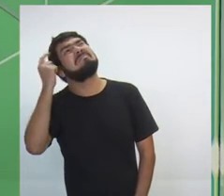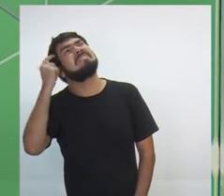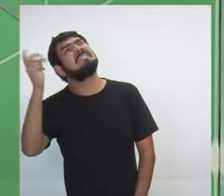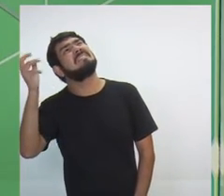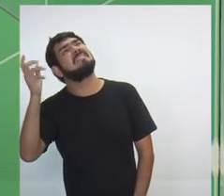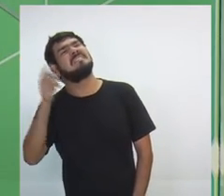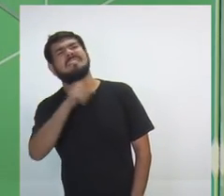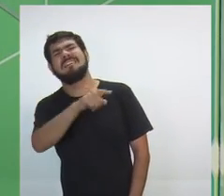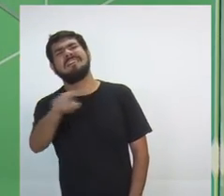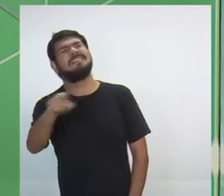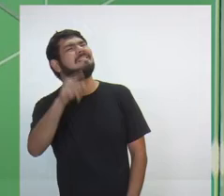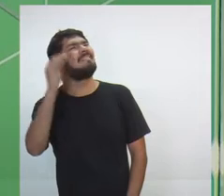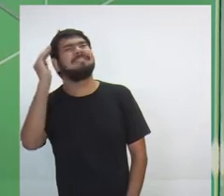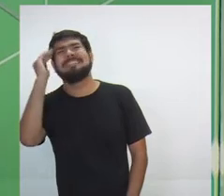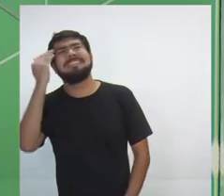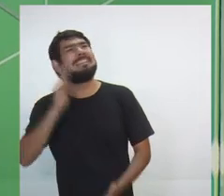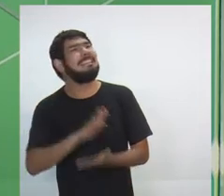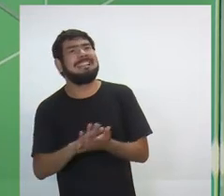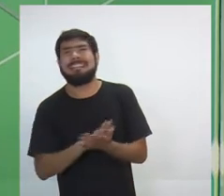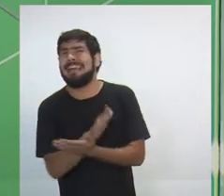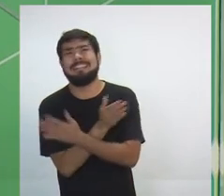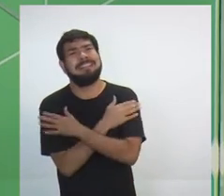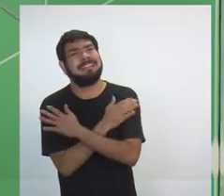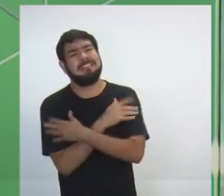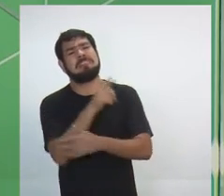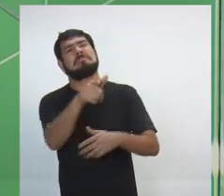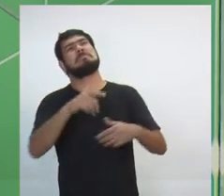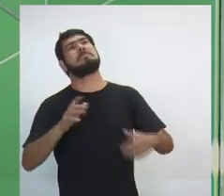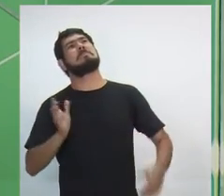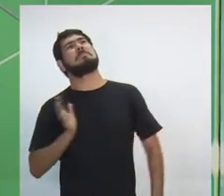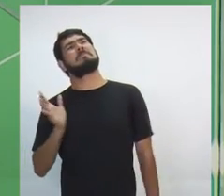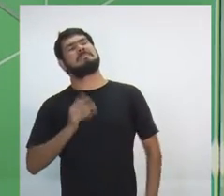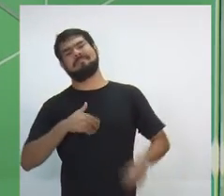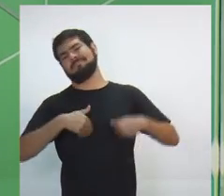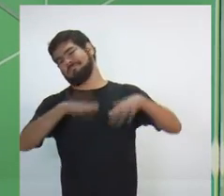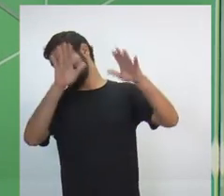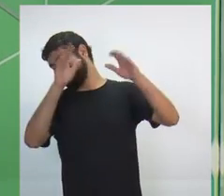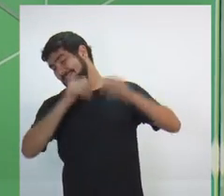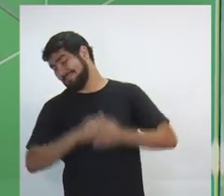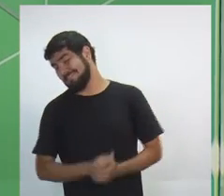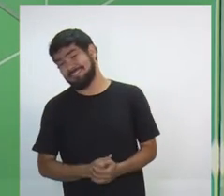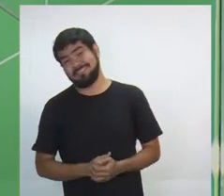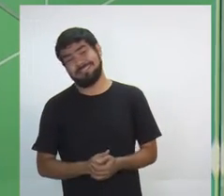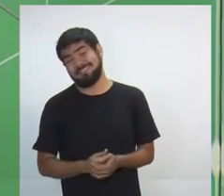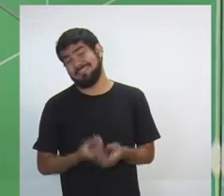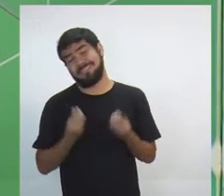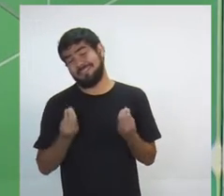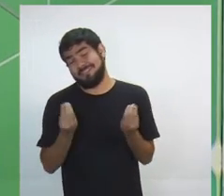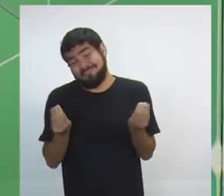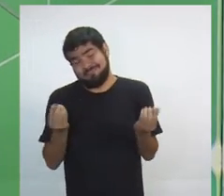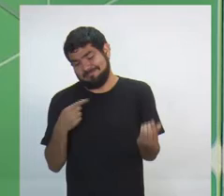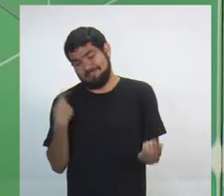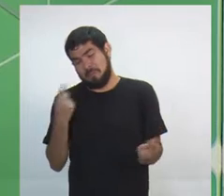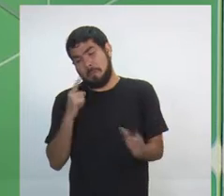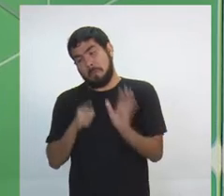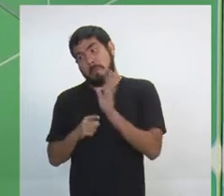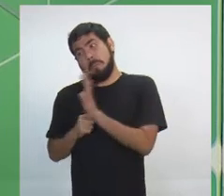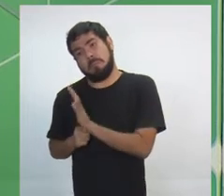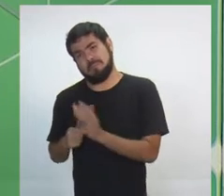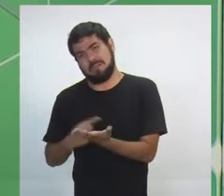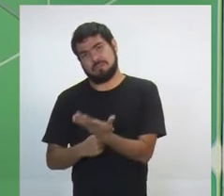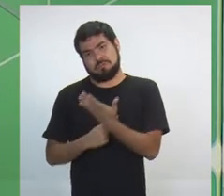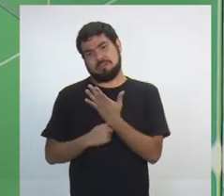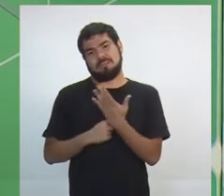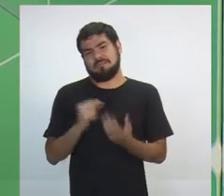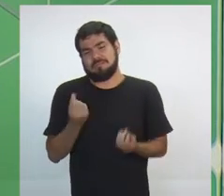eles entendem de desemprego se eles estão bem empregados, estão ganhando bem? O que eles podem fazer por nós para melhorar nossa